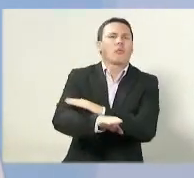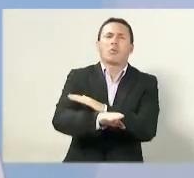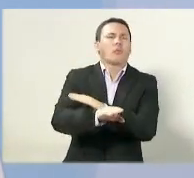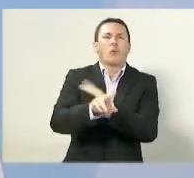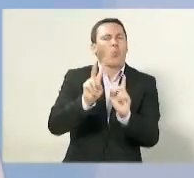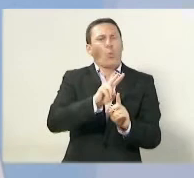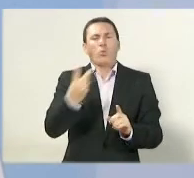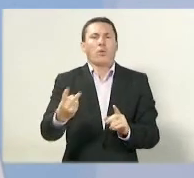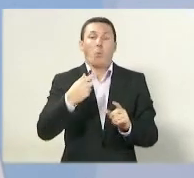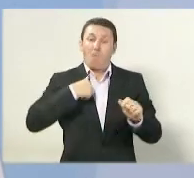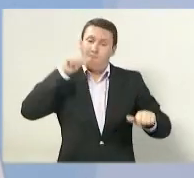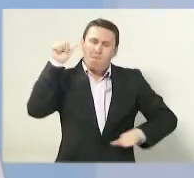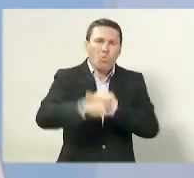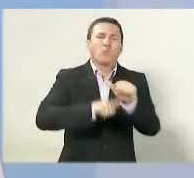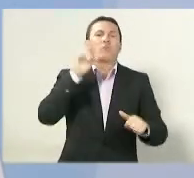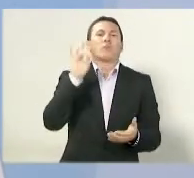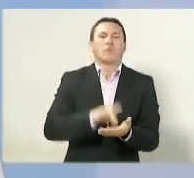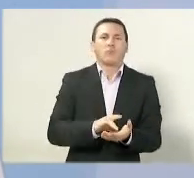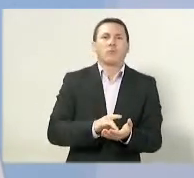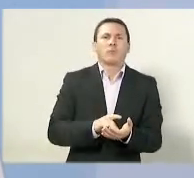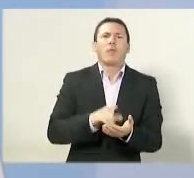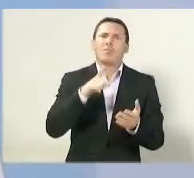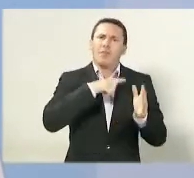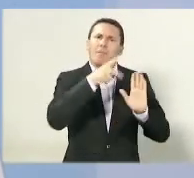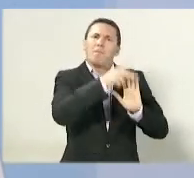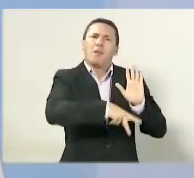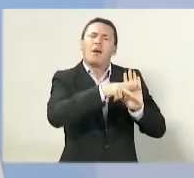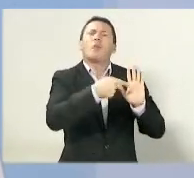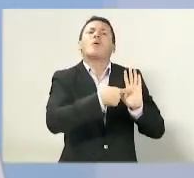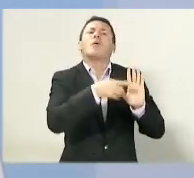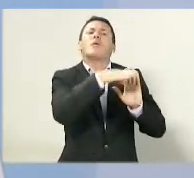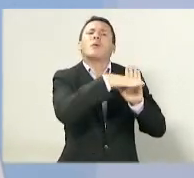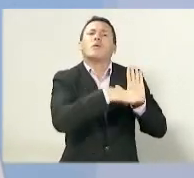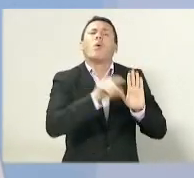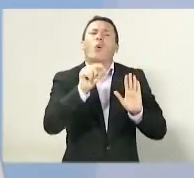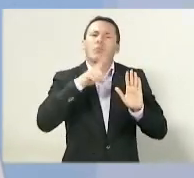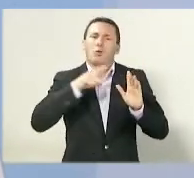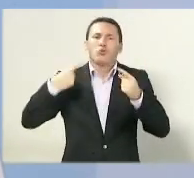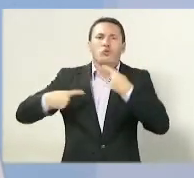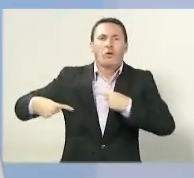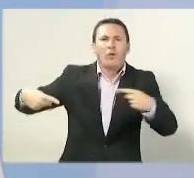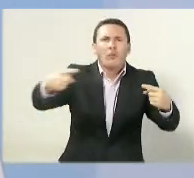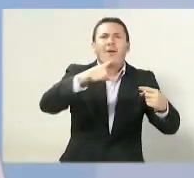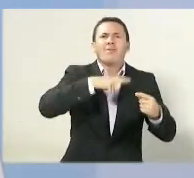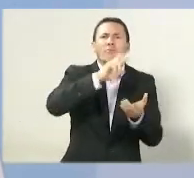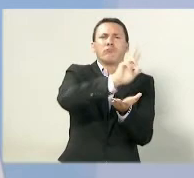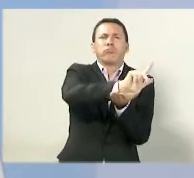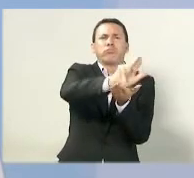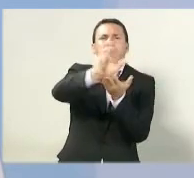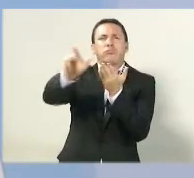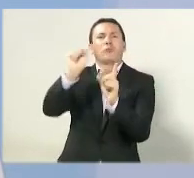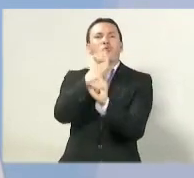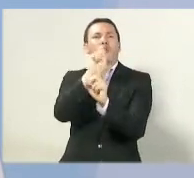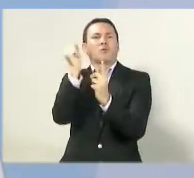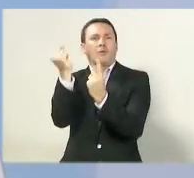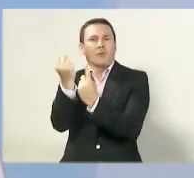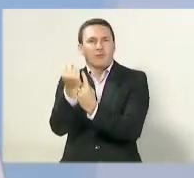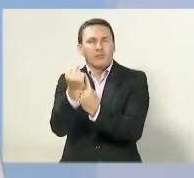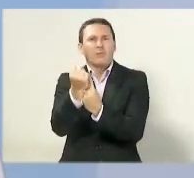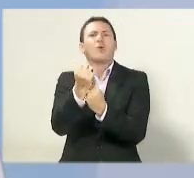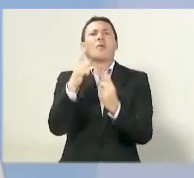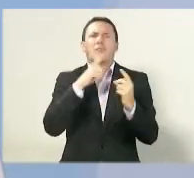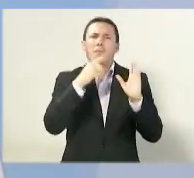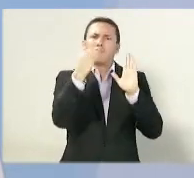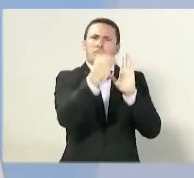do diálogo com diversos setores da sociedade. Estruturado em três eixos. O primeiro é o que nós chamamos poder ao povo,